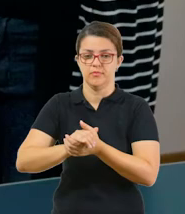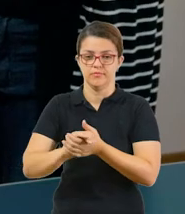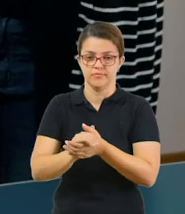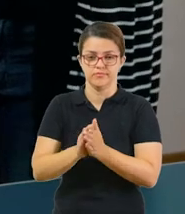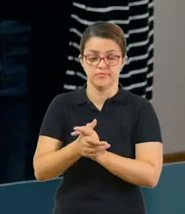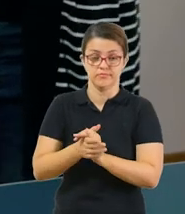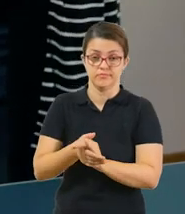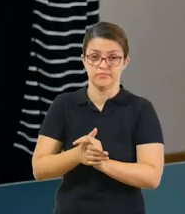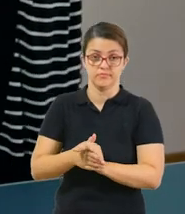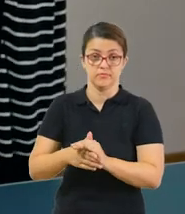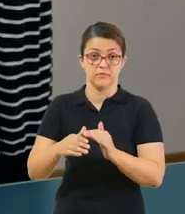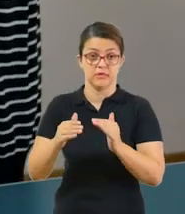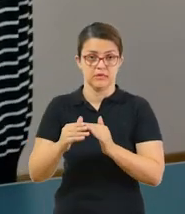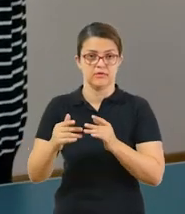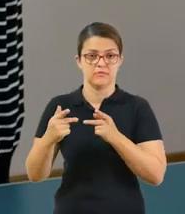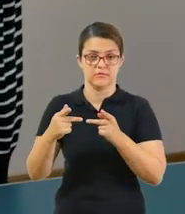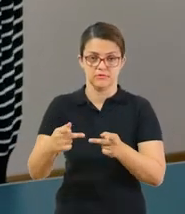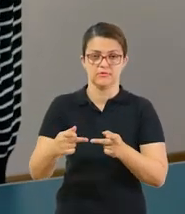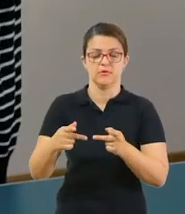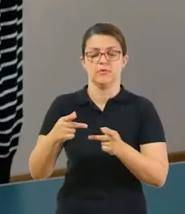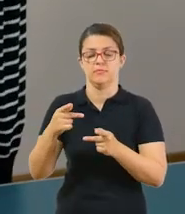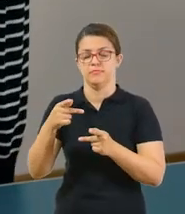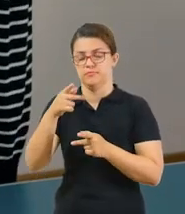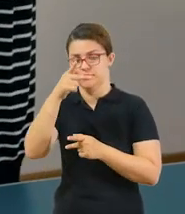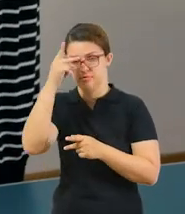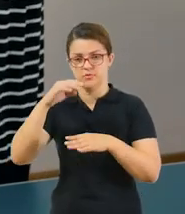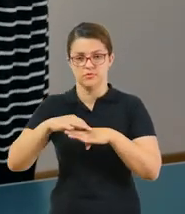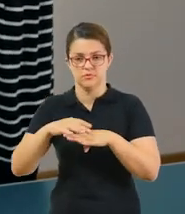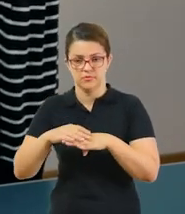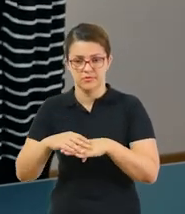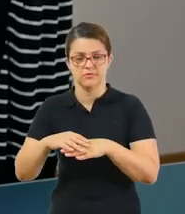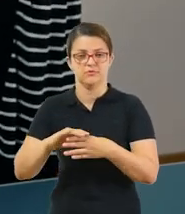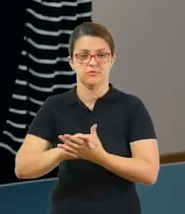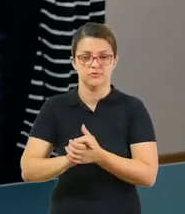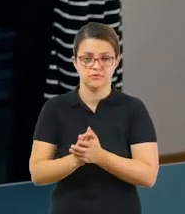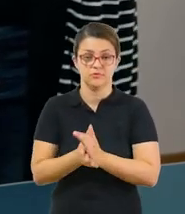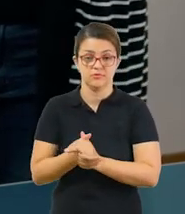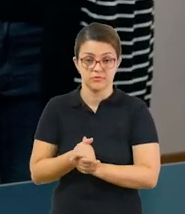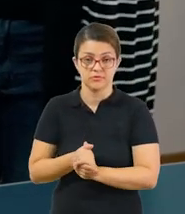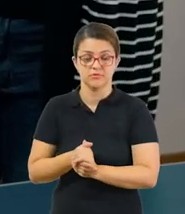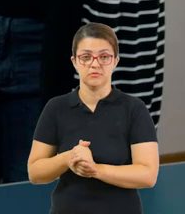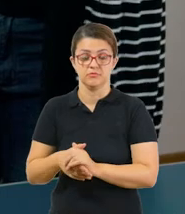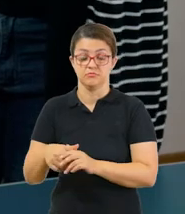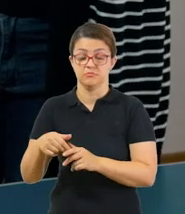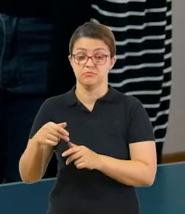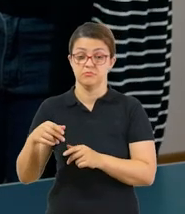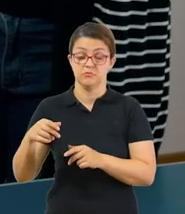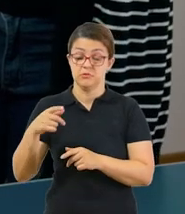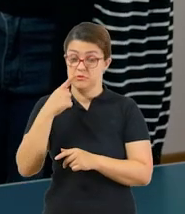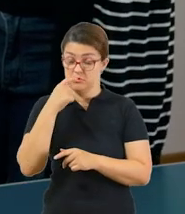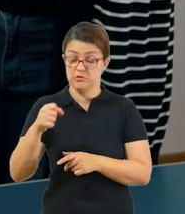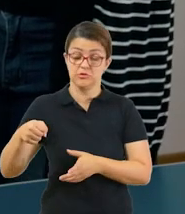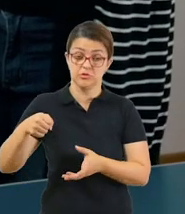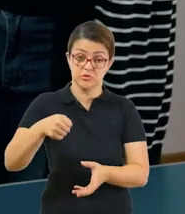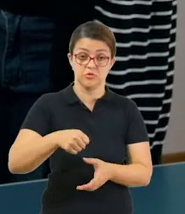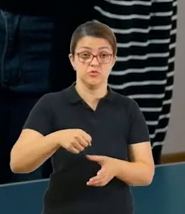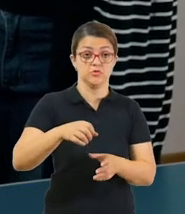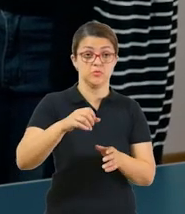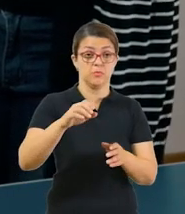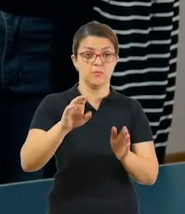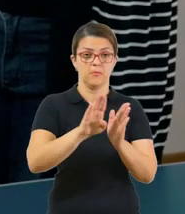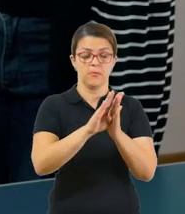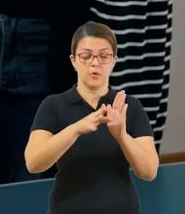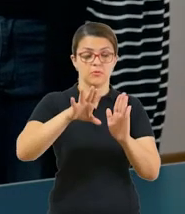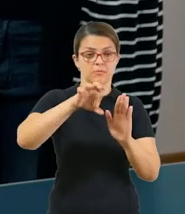antes e depois de visitar alguém doente, depois de retirar o lixo, após tocar em maçanetas